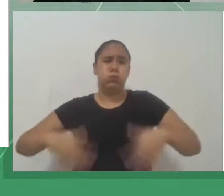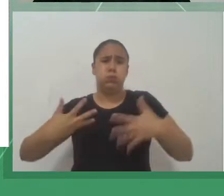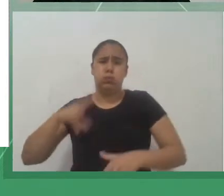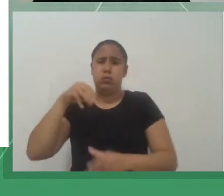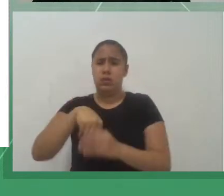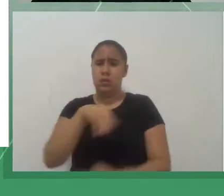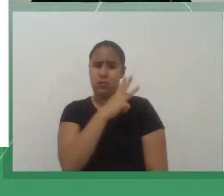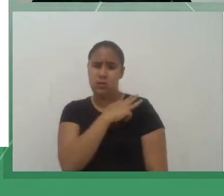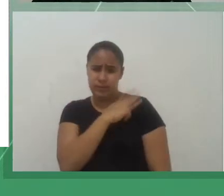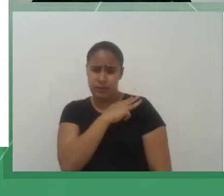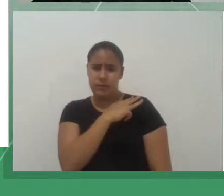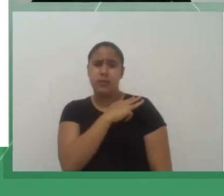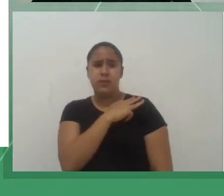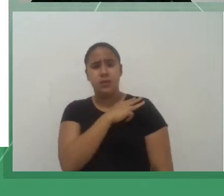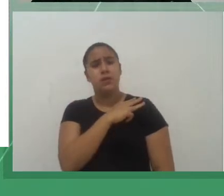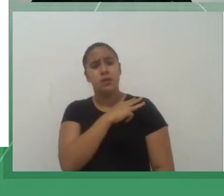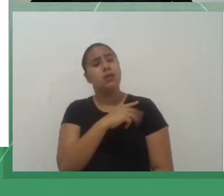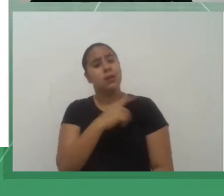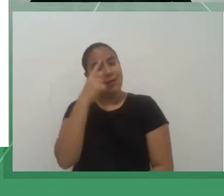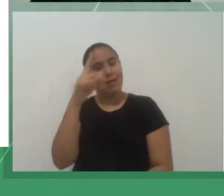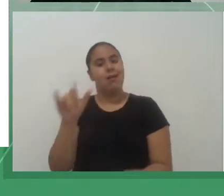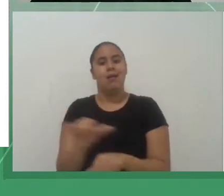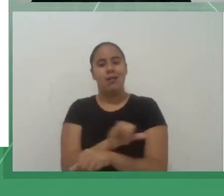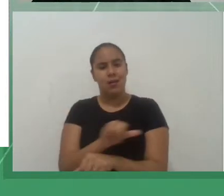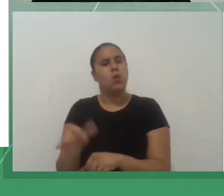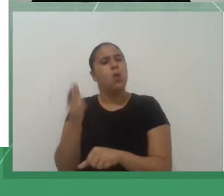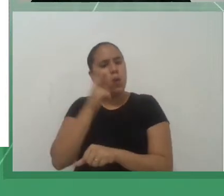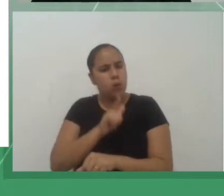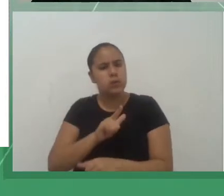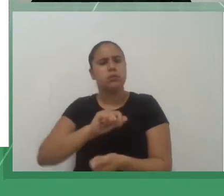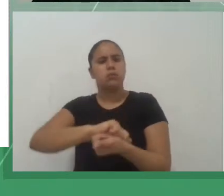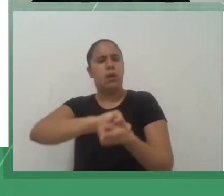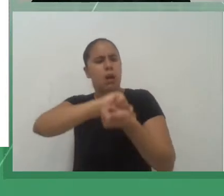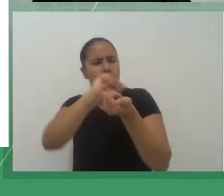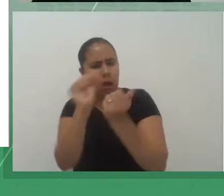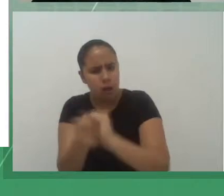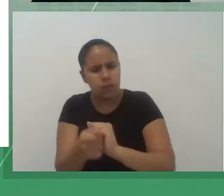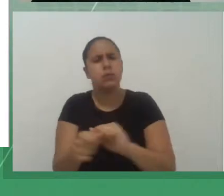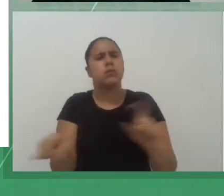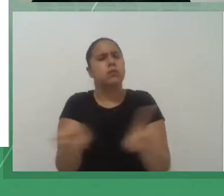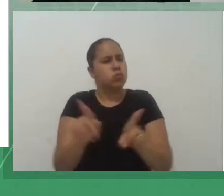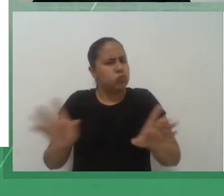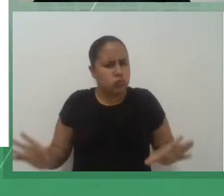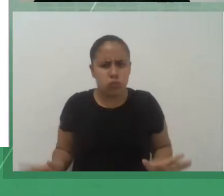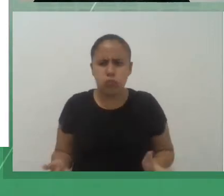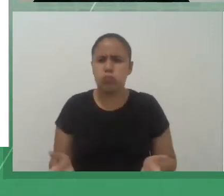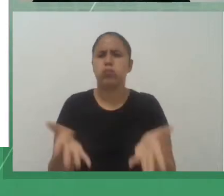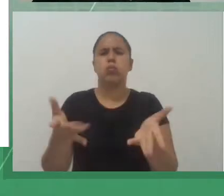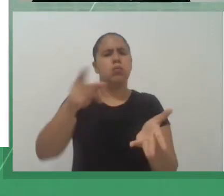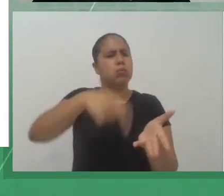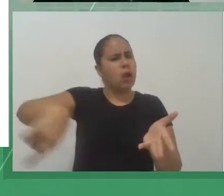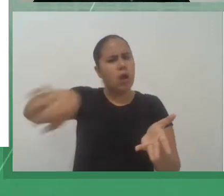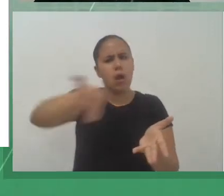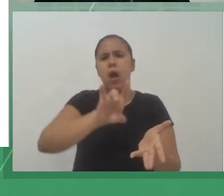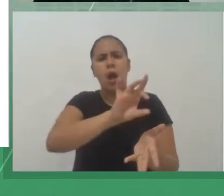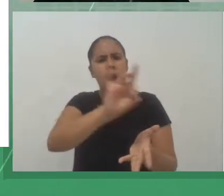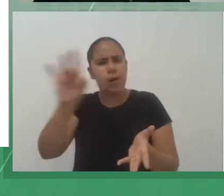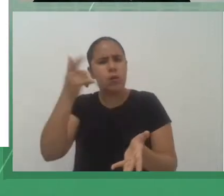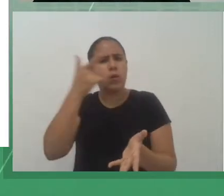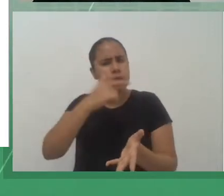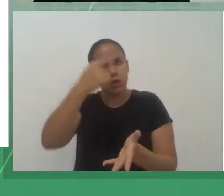de facilitação e também estimular o próprio conhecimento crítico do estudante.